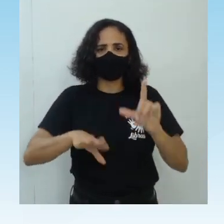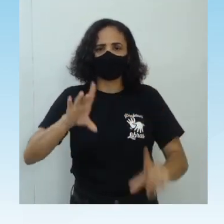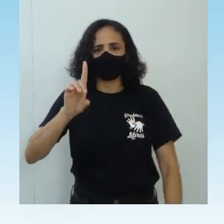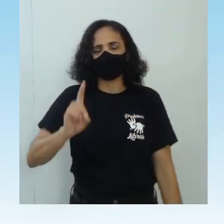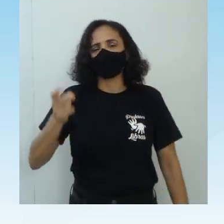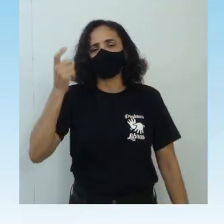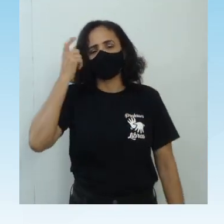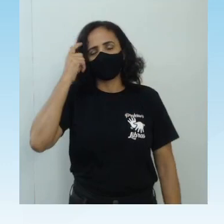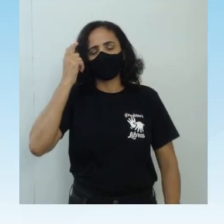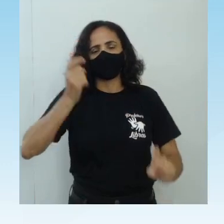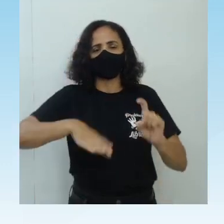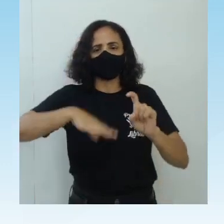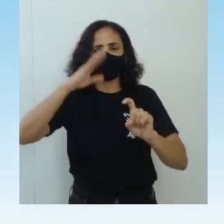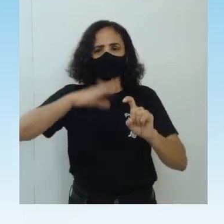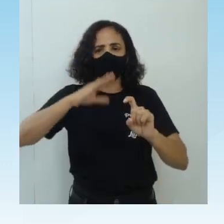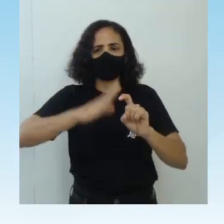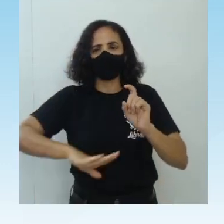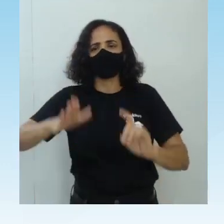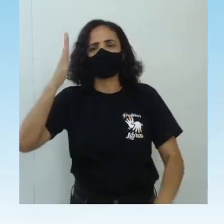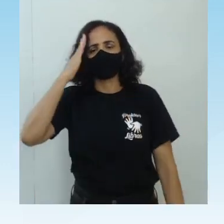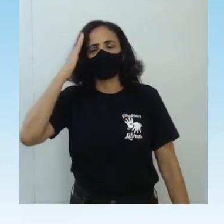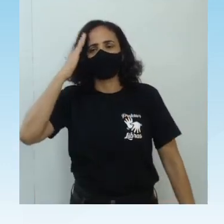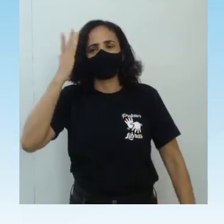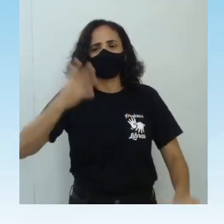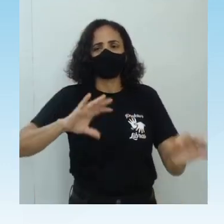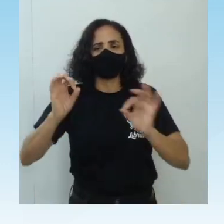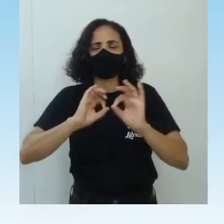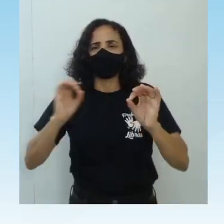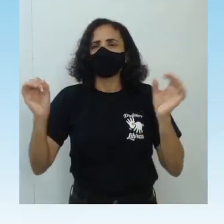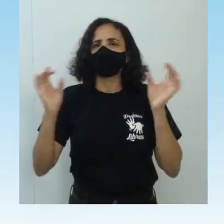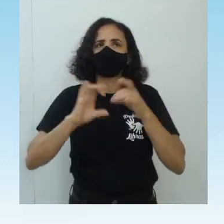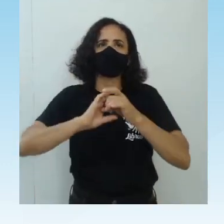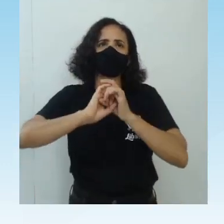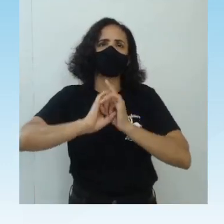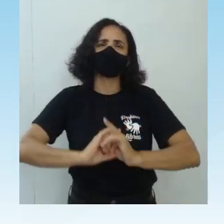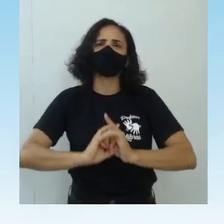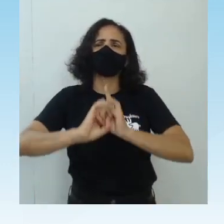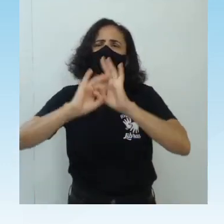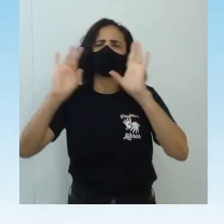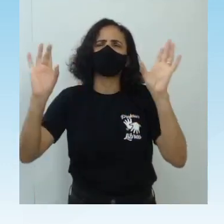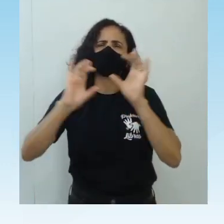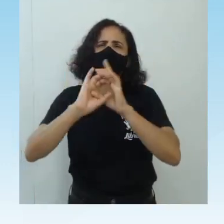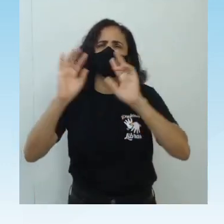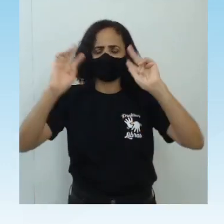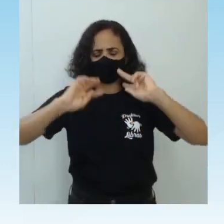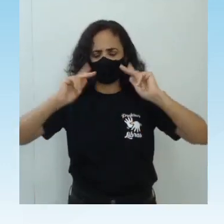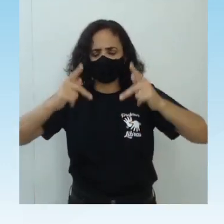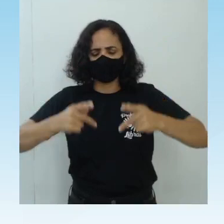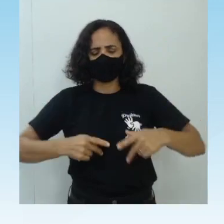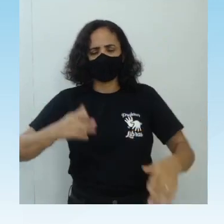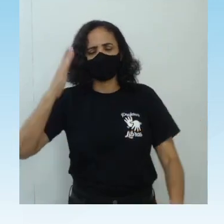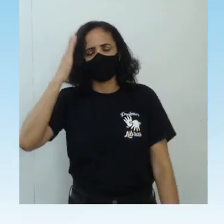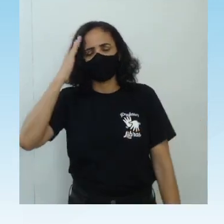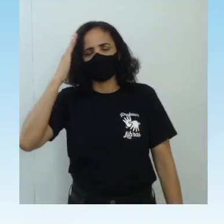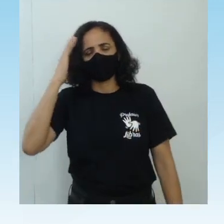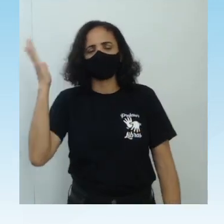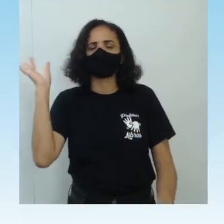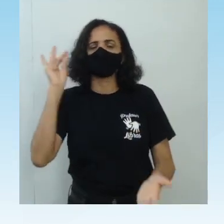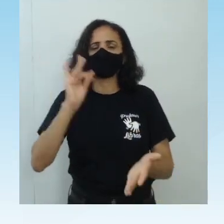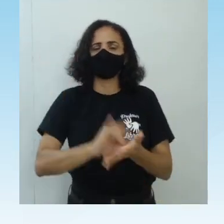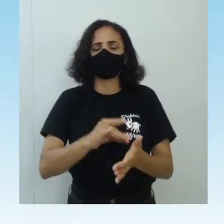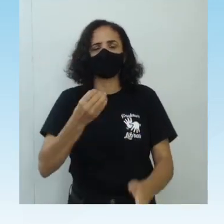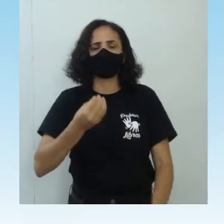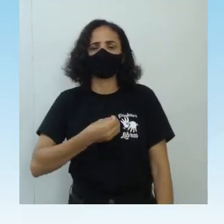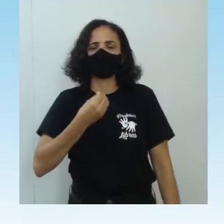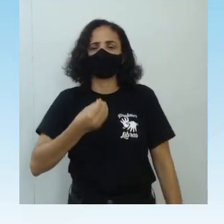pensamento mítico compreende uma forma espontânea de um homem situar-se no mundo e na realidade vivida, dando